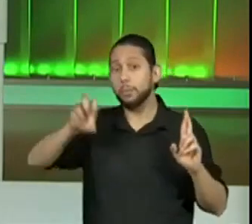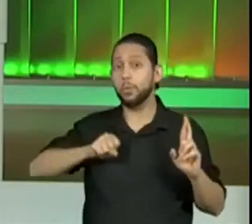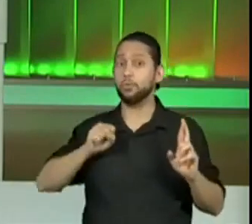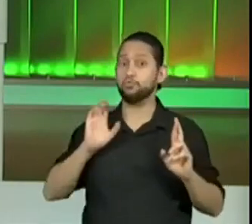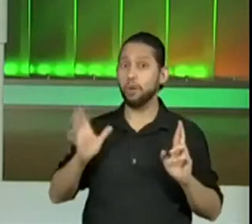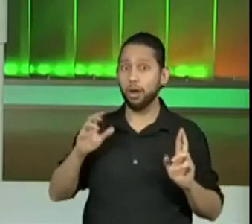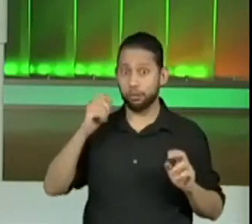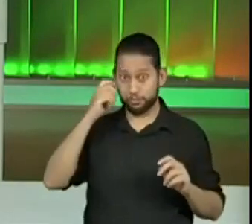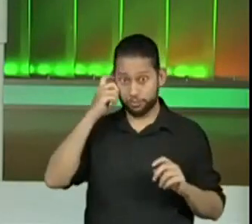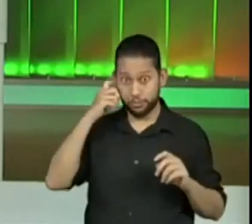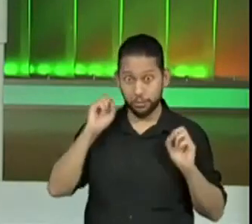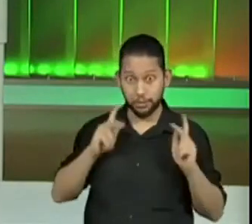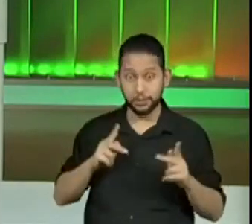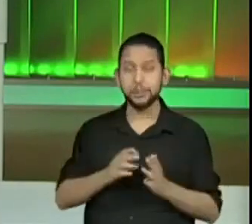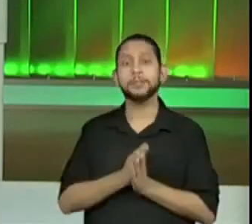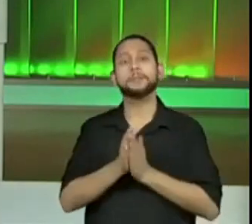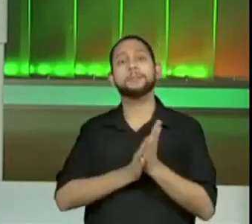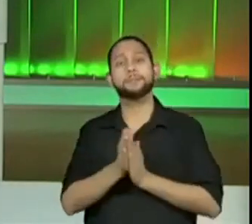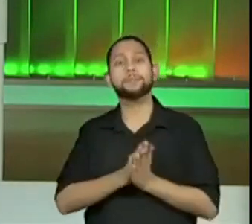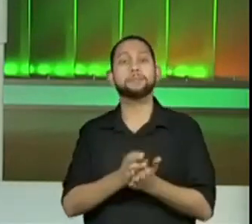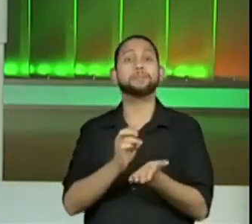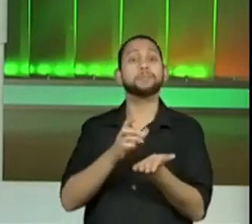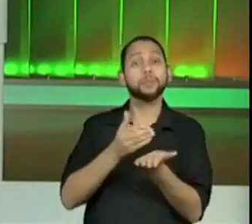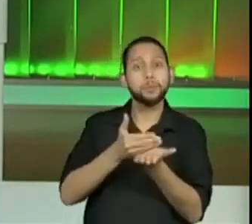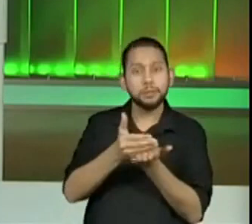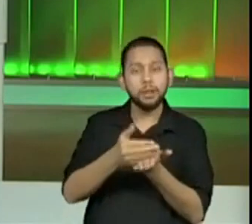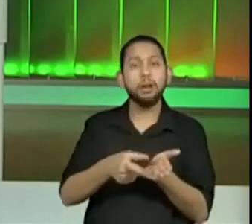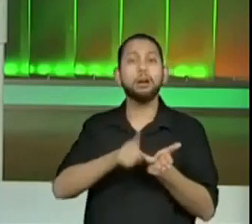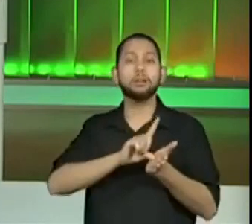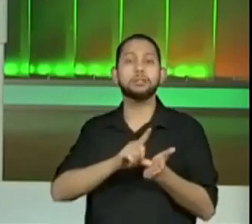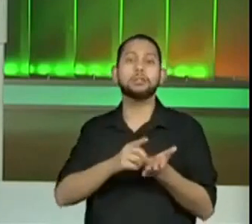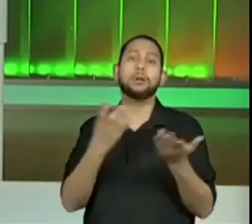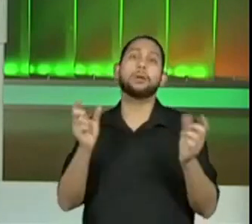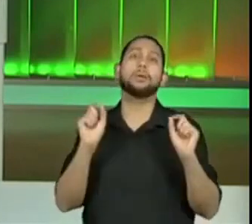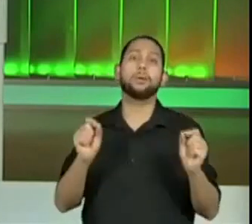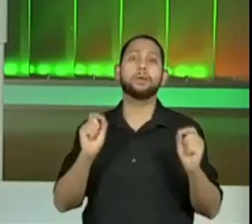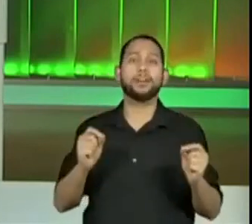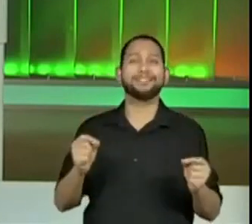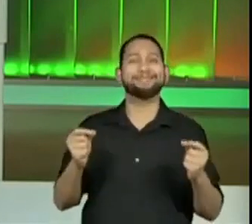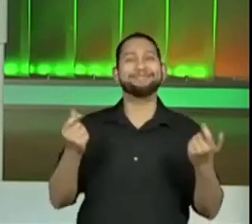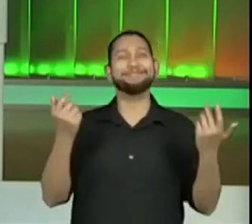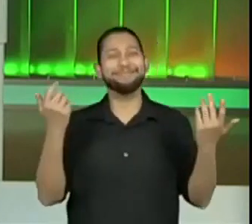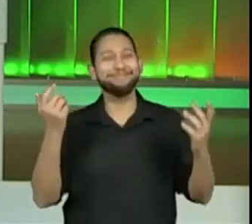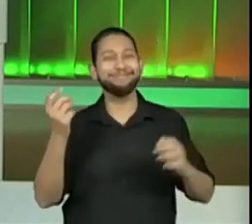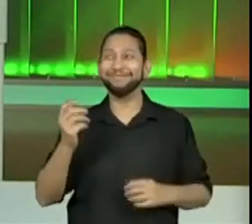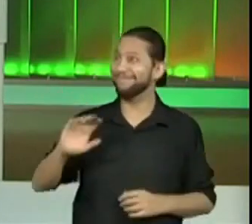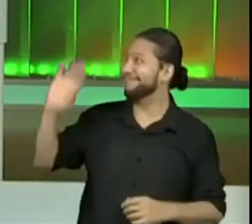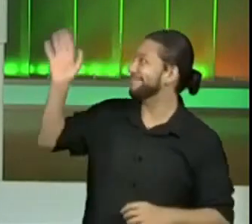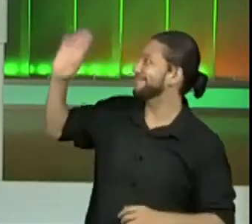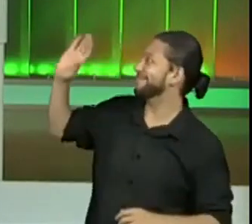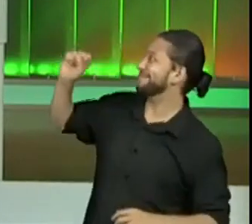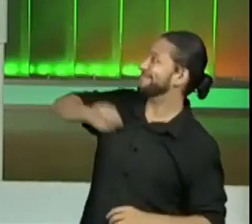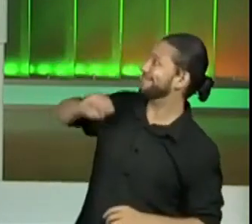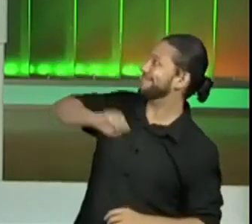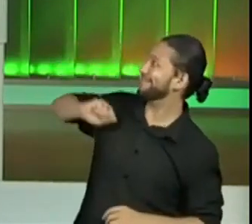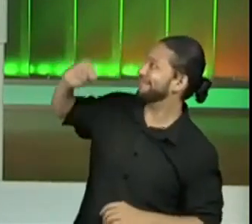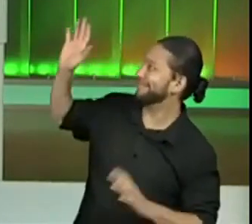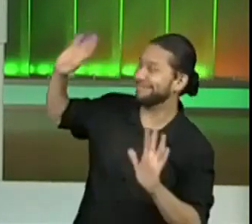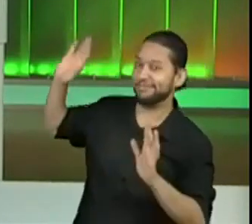material. Certo? E antes de começar, quero dar as boas-vindas ao Andrei. Olá, Andrei. Tudo bem?